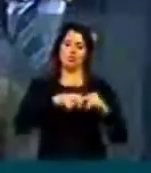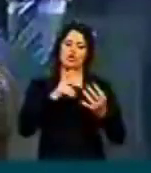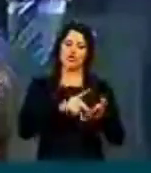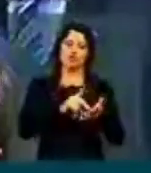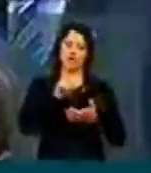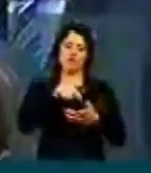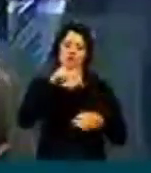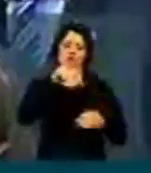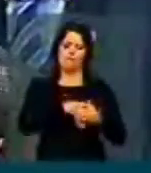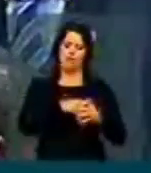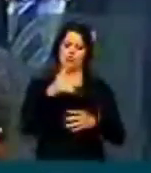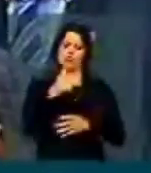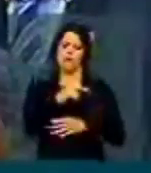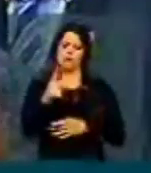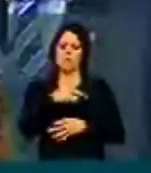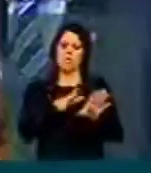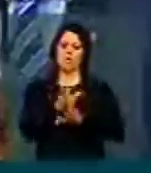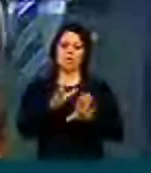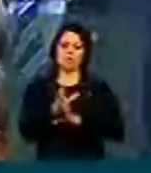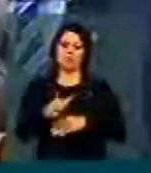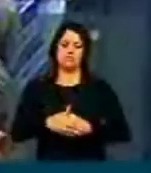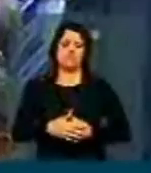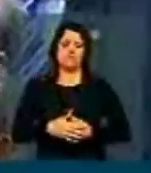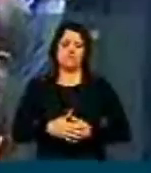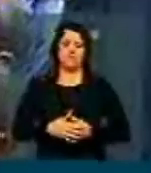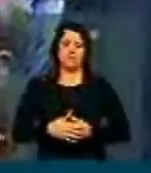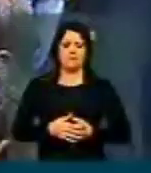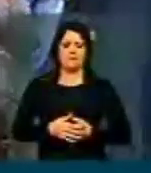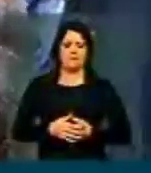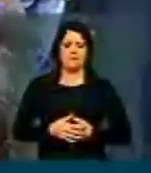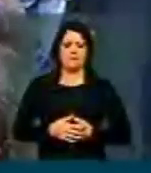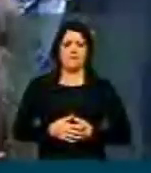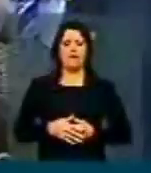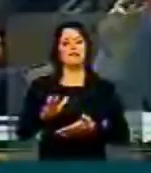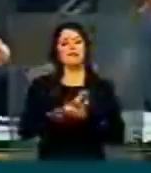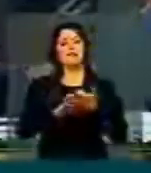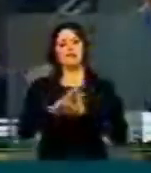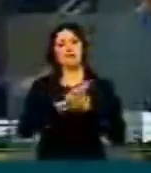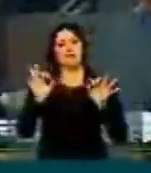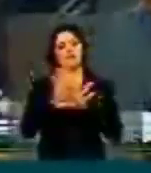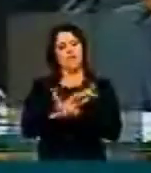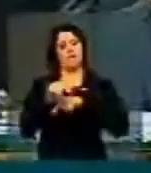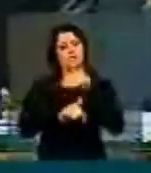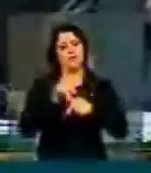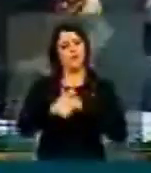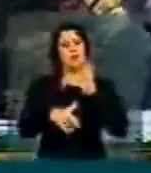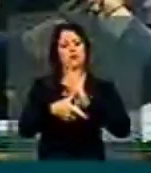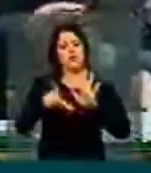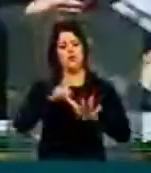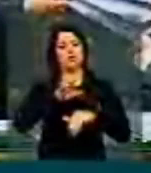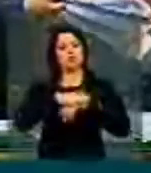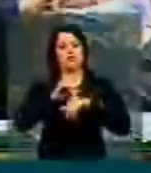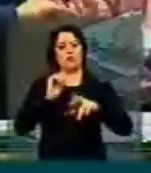partido está orientando. E a máquina, nada mais, havendo a tratar, vou encerrar os trabalhos. Estão desconvocando